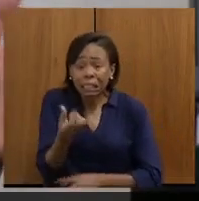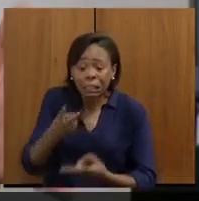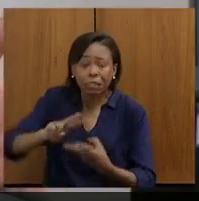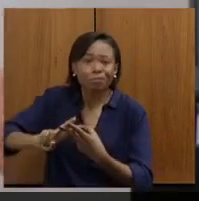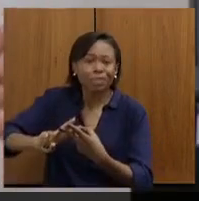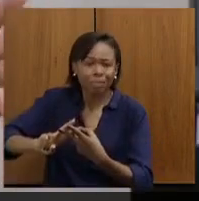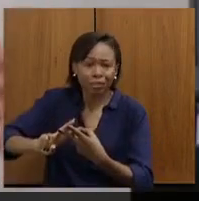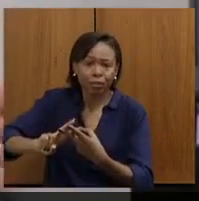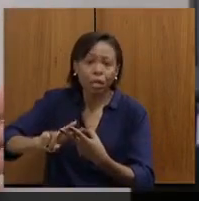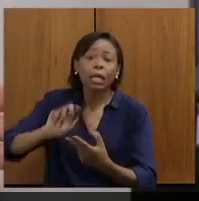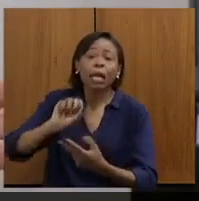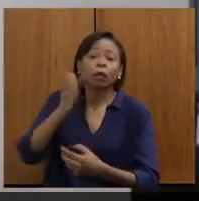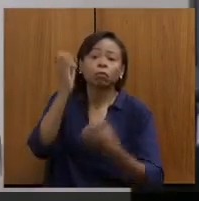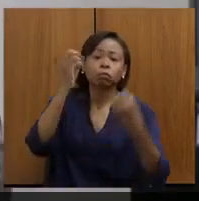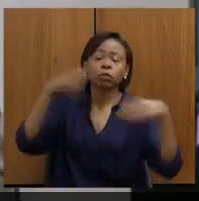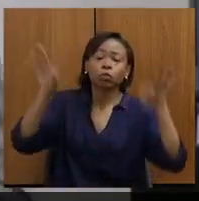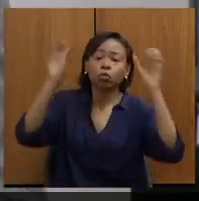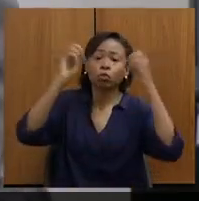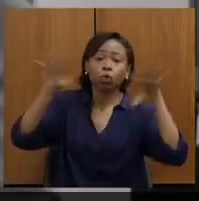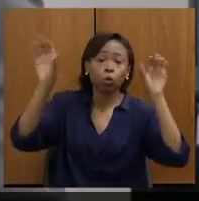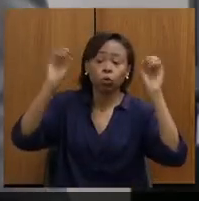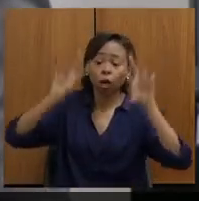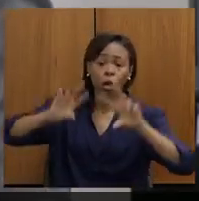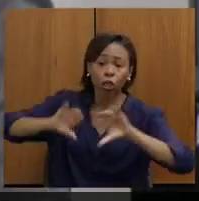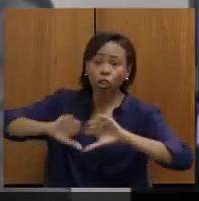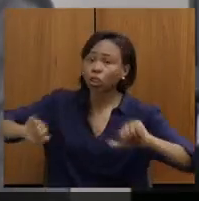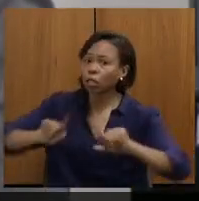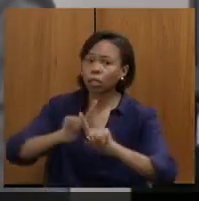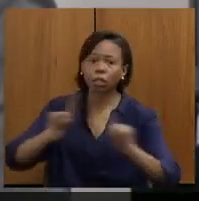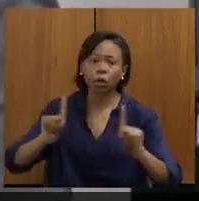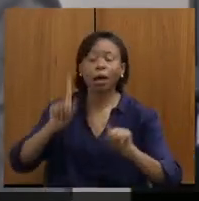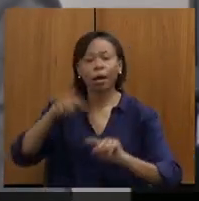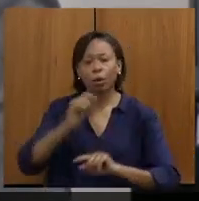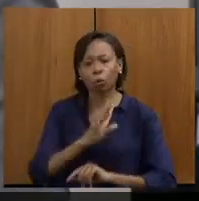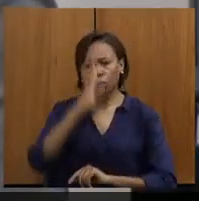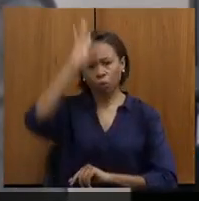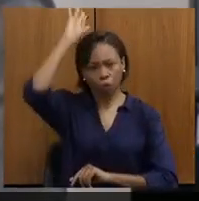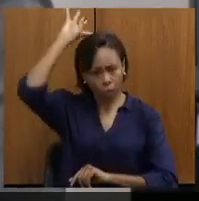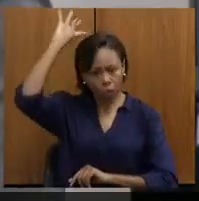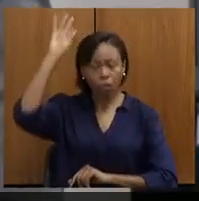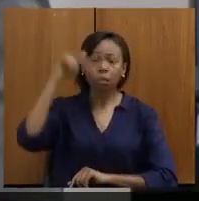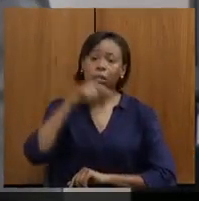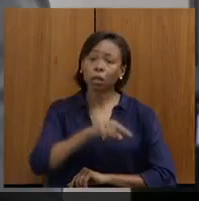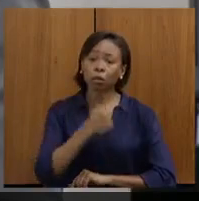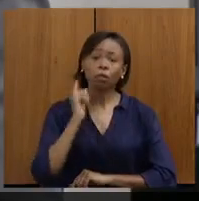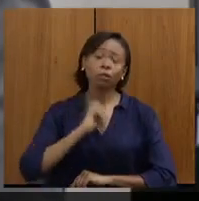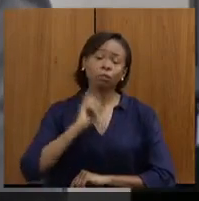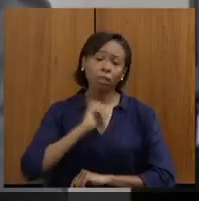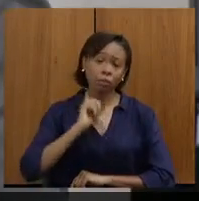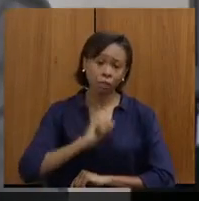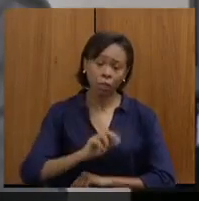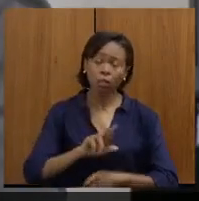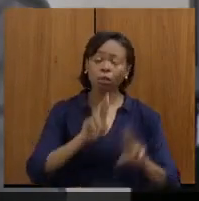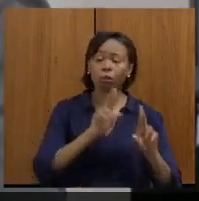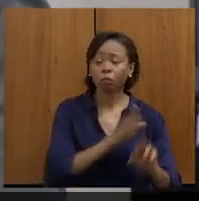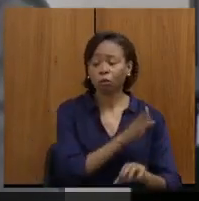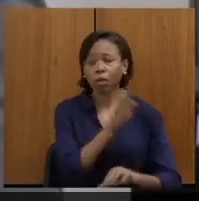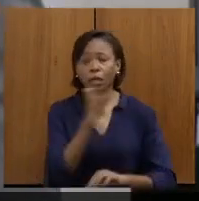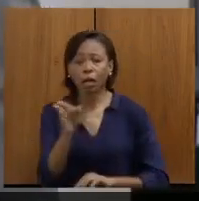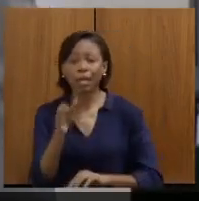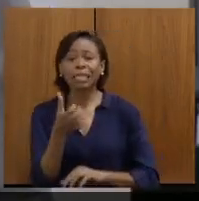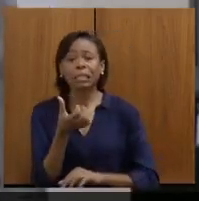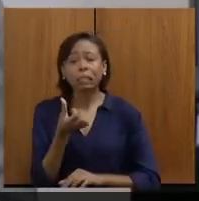não é o SAMU, são os bombeiros. Então, o Estado de Minas Gerais entrou, seis camburões pararam lá,